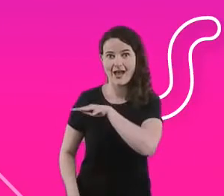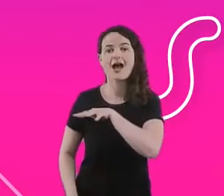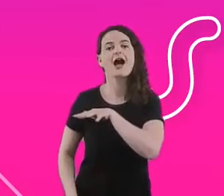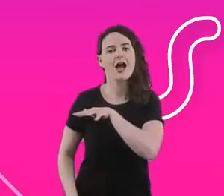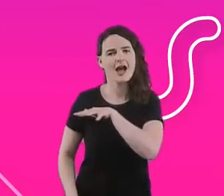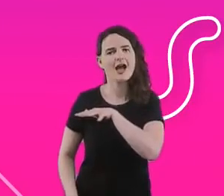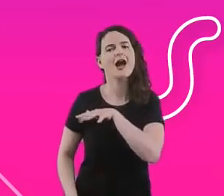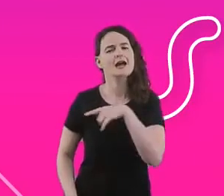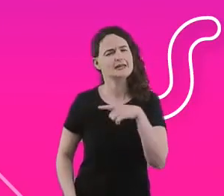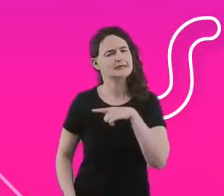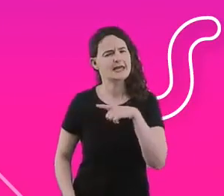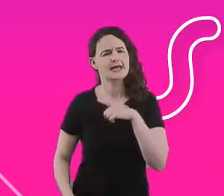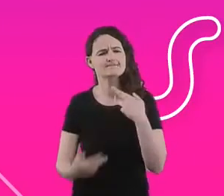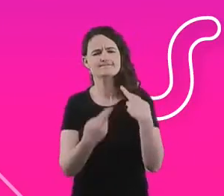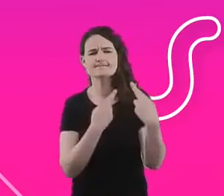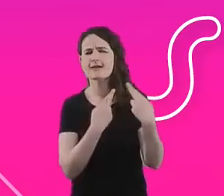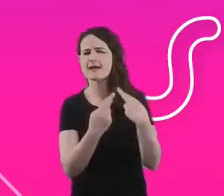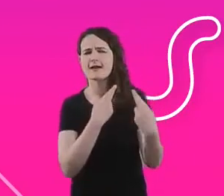cadeia de fornecedores,